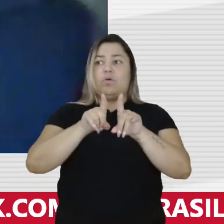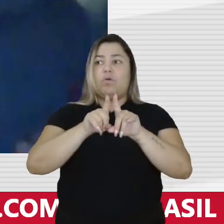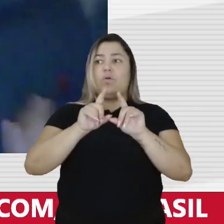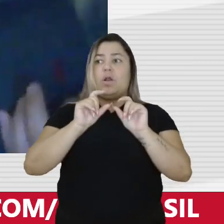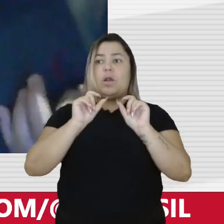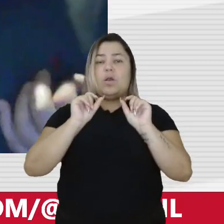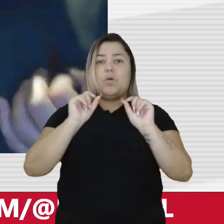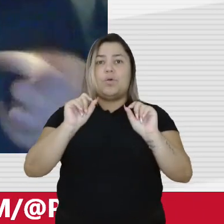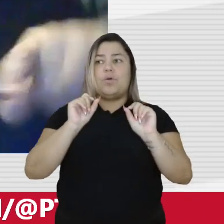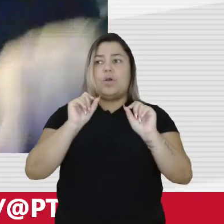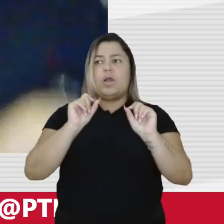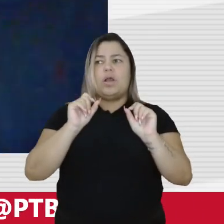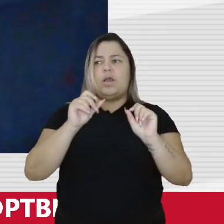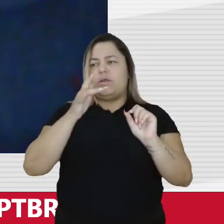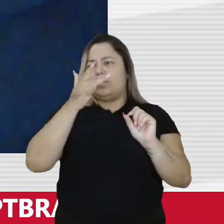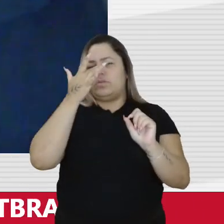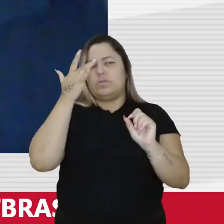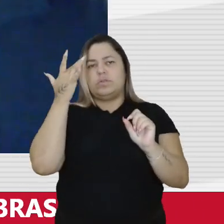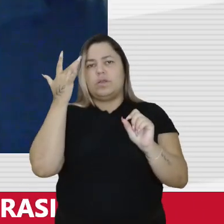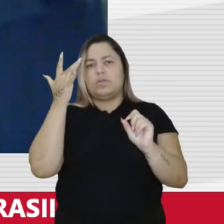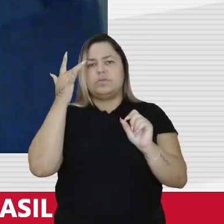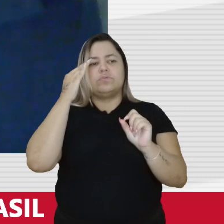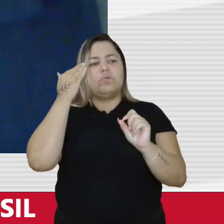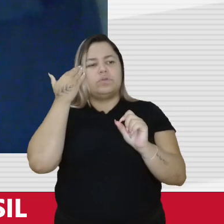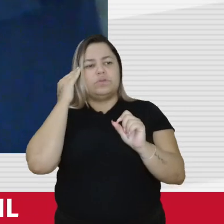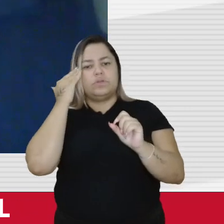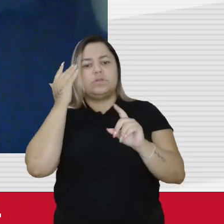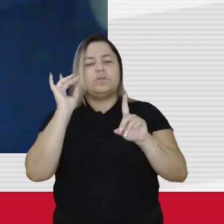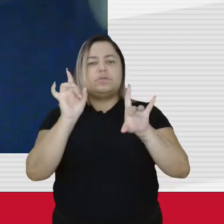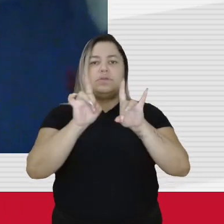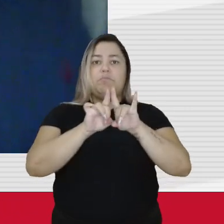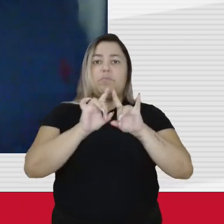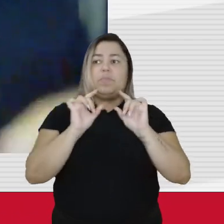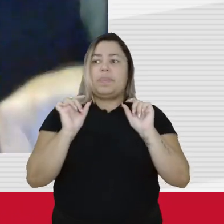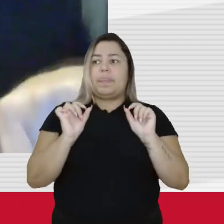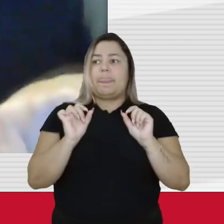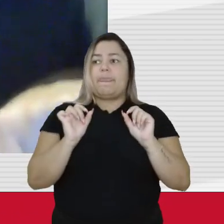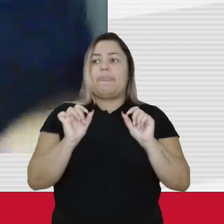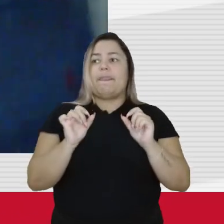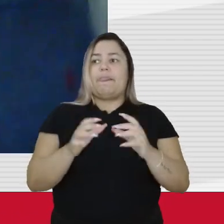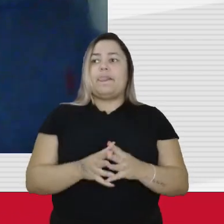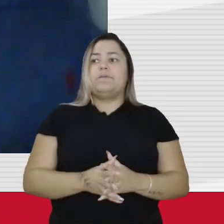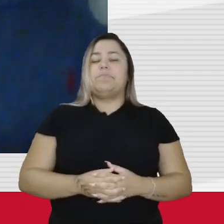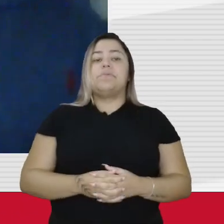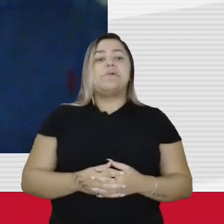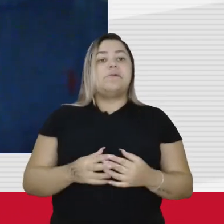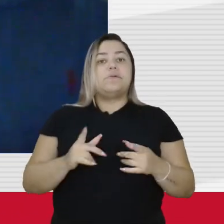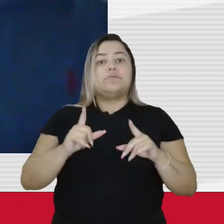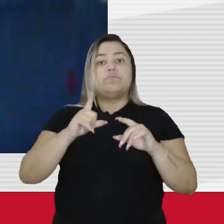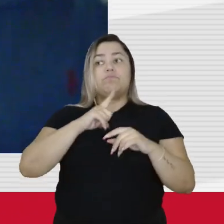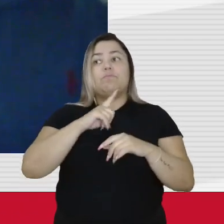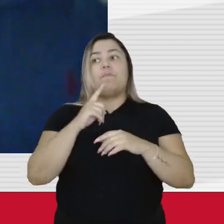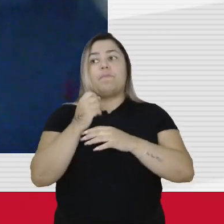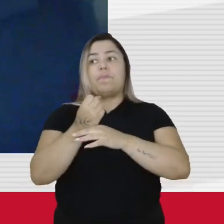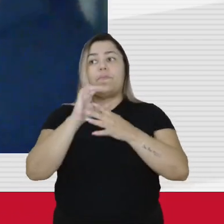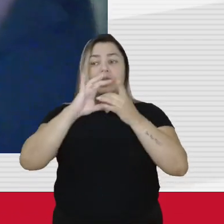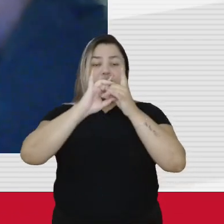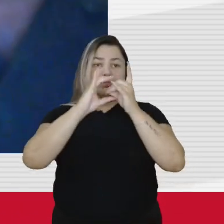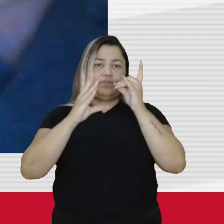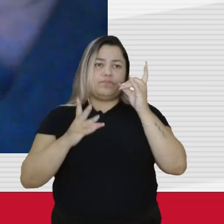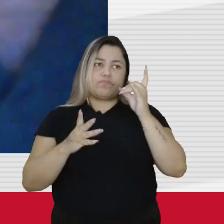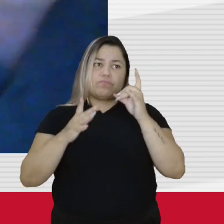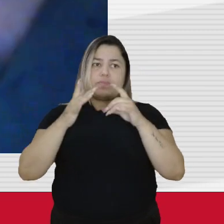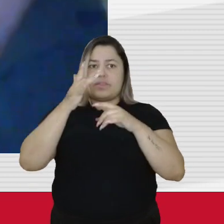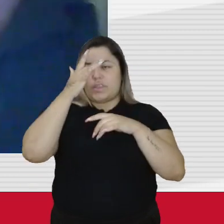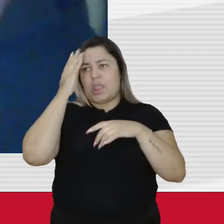Aquilo se nós compreendêssemos e tivéssemos seguro democraticamente aquilo